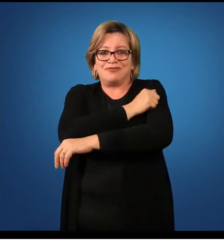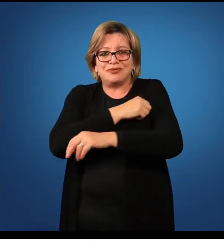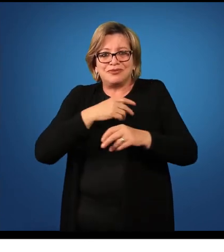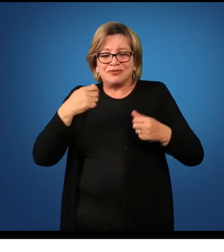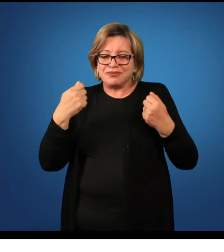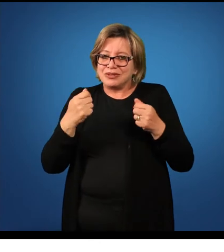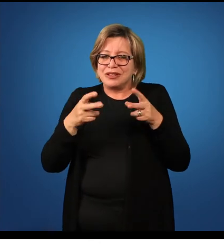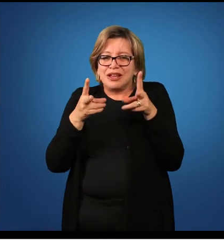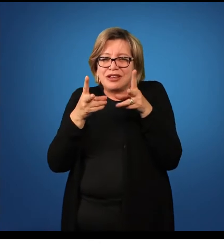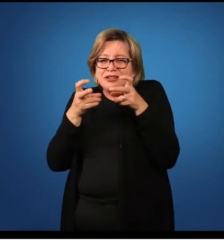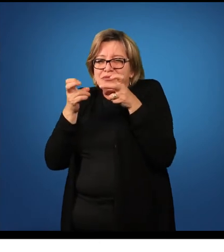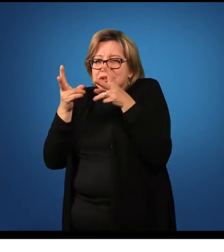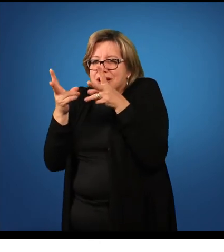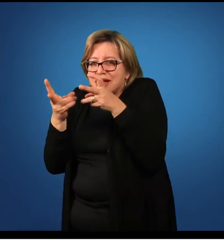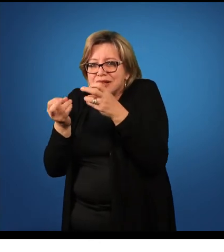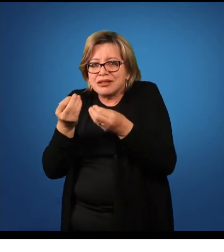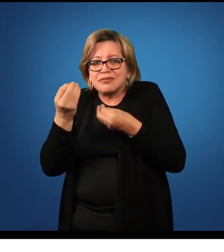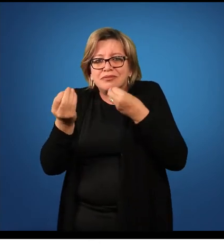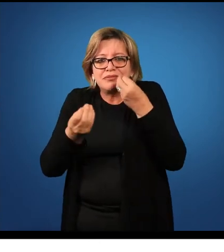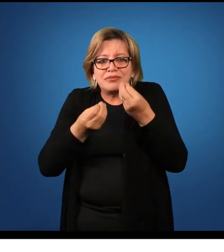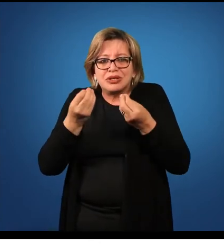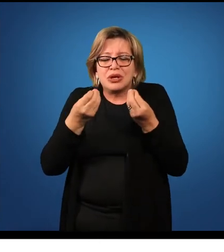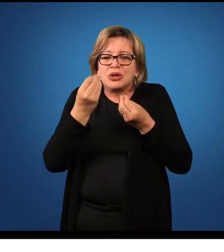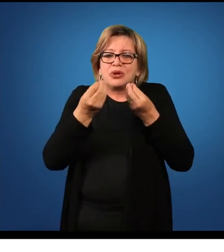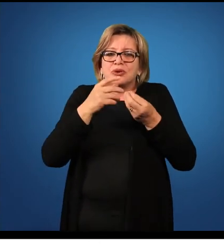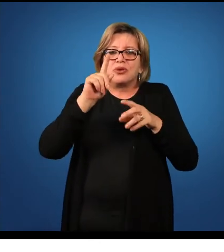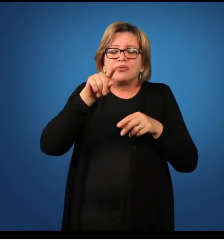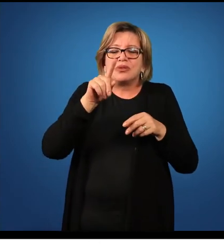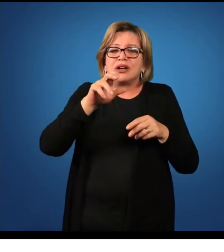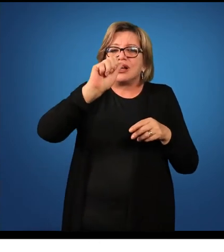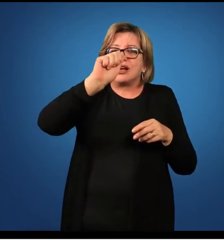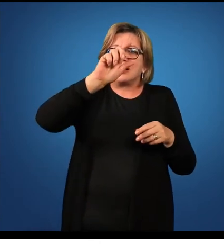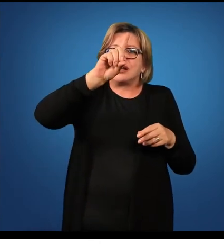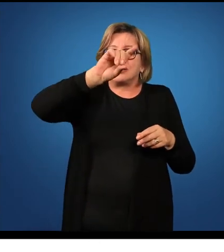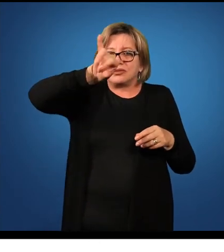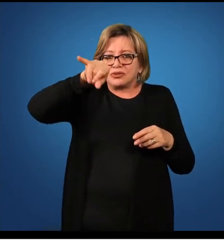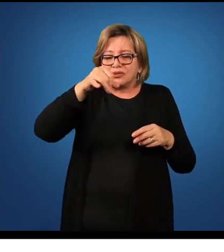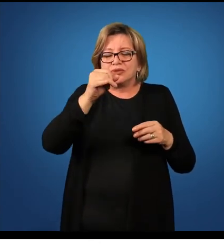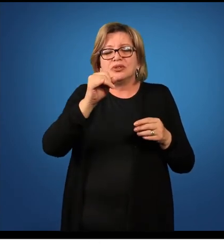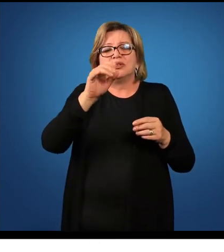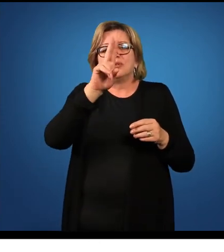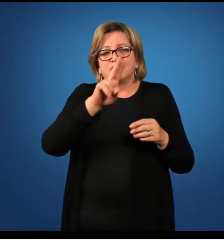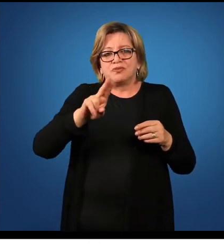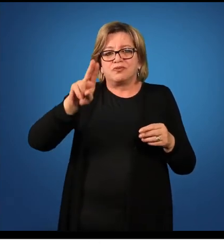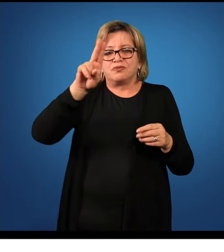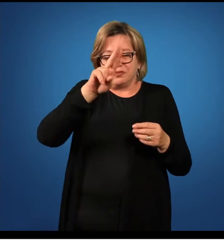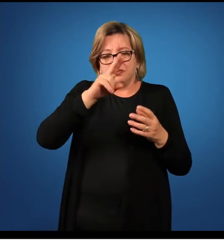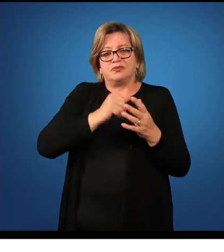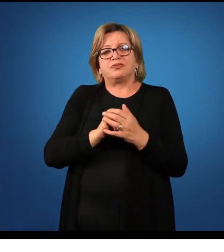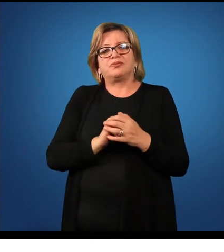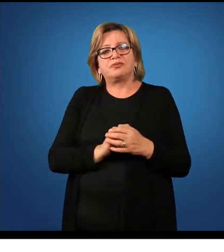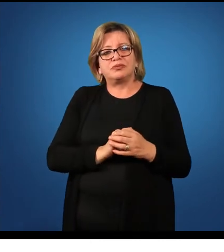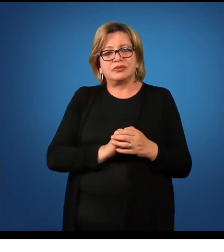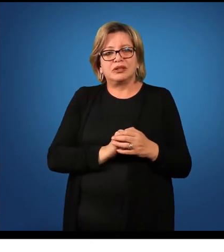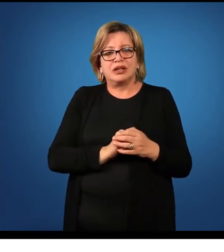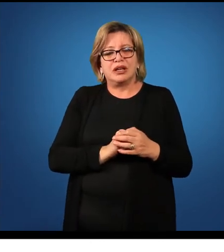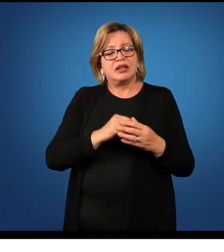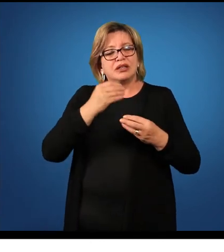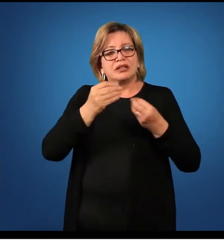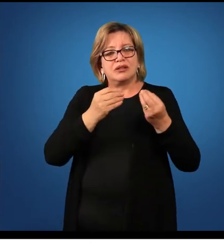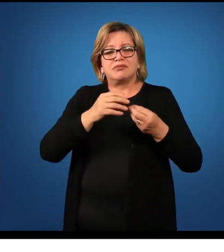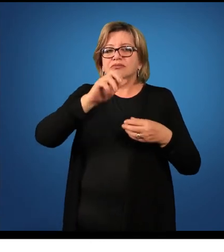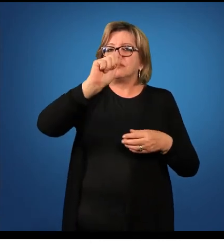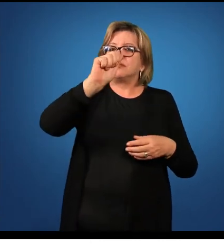perceber e reconhecer que tipo de adjunto adverbial que é. Pois bem, então, o adjunto adverbial de